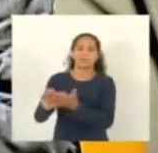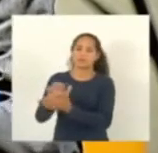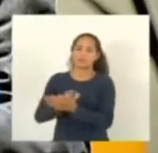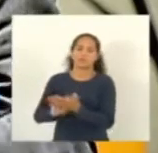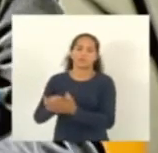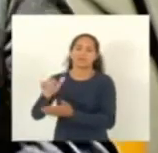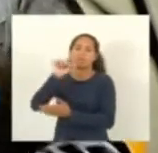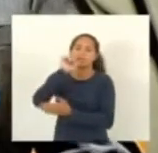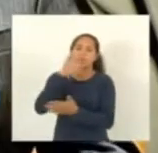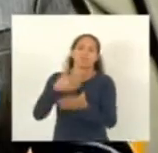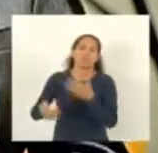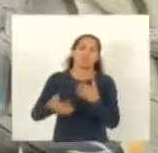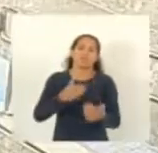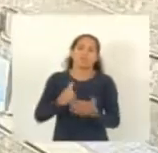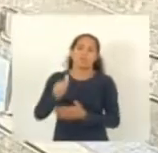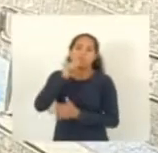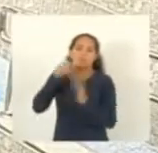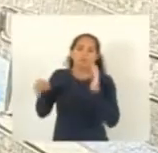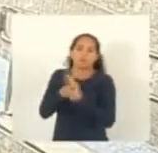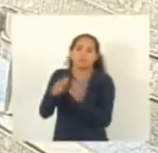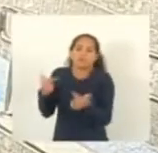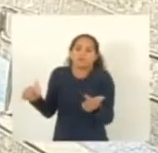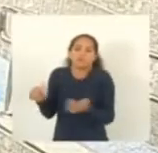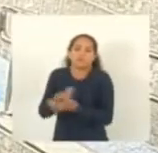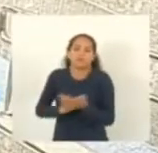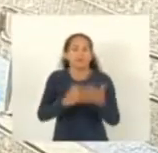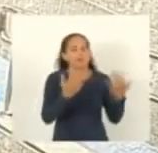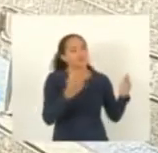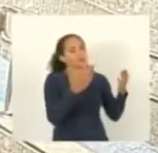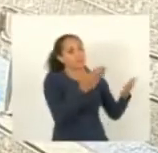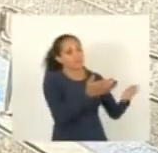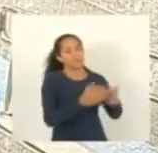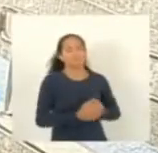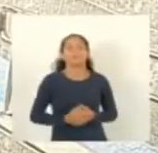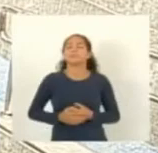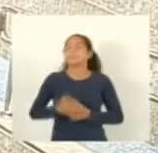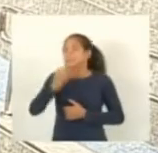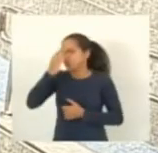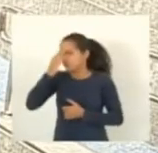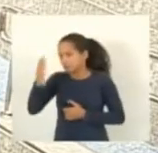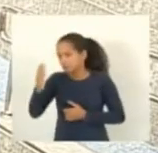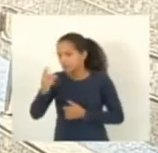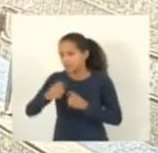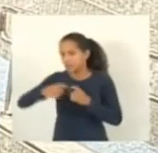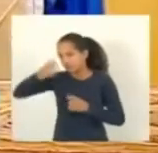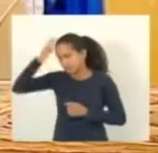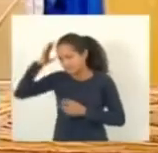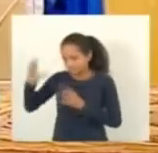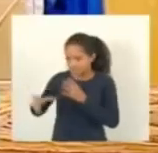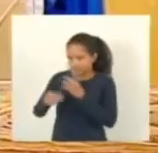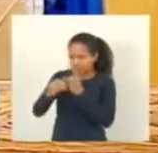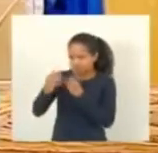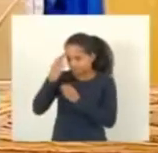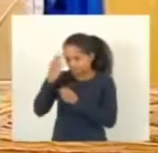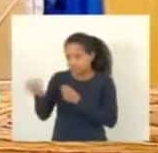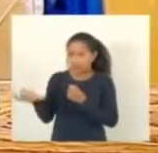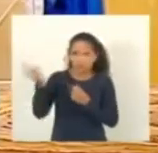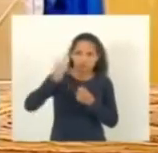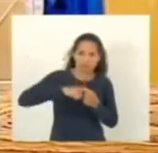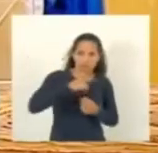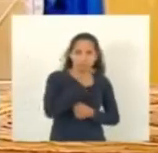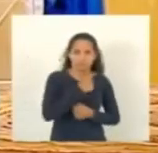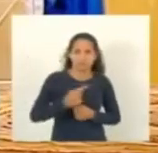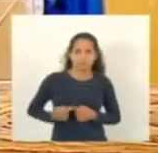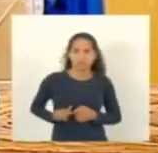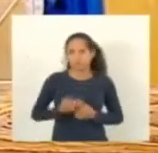tomando a água de qualquer jeito. Parabéns pelo trabalho, V. Exª. Muito obrigado, doutor Ercos, pela sua contribuição. E retorno a palavra ao